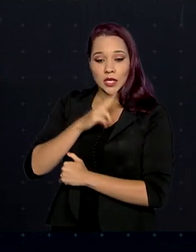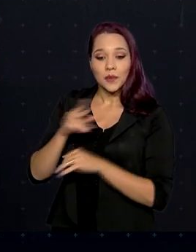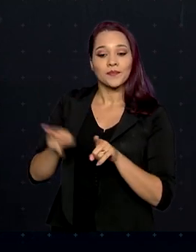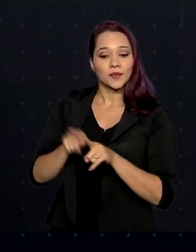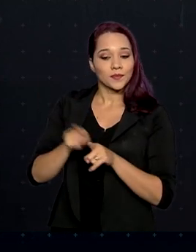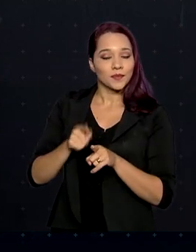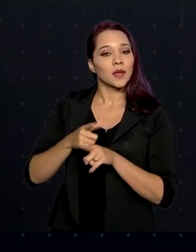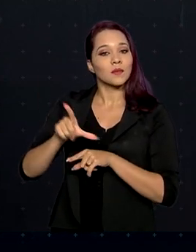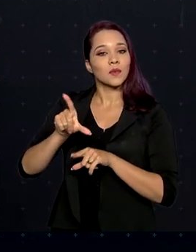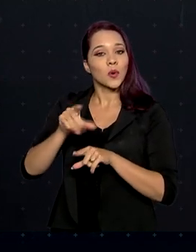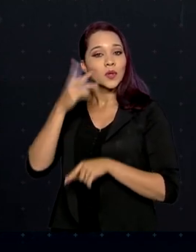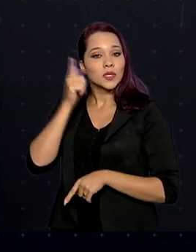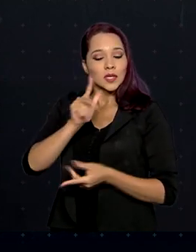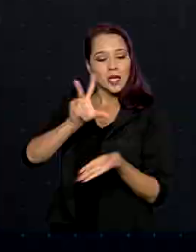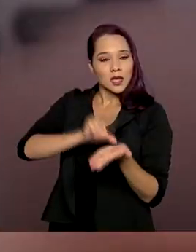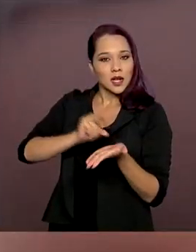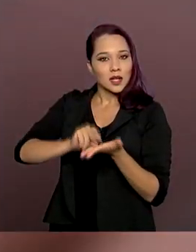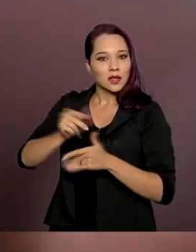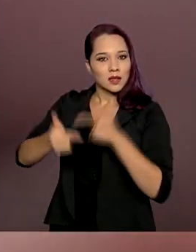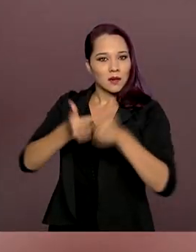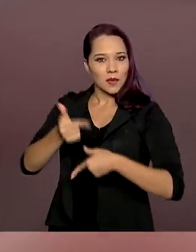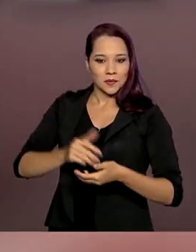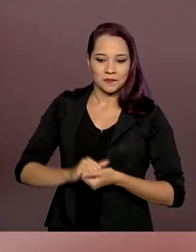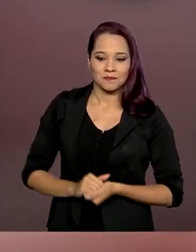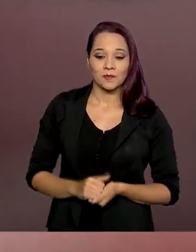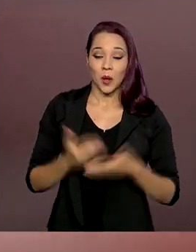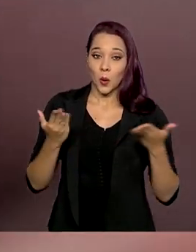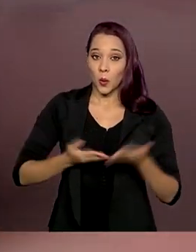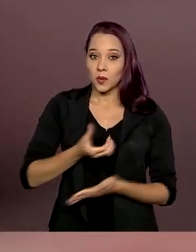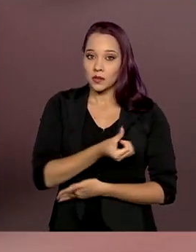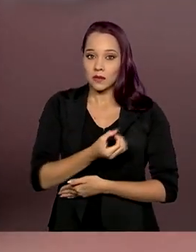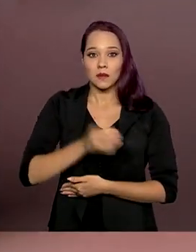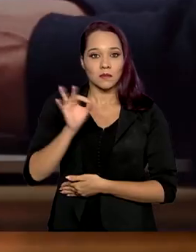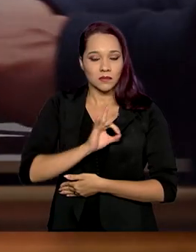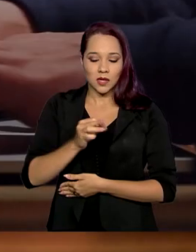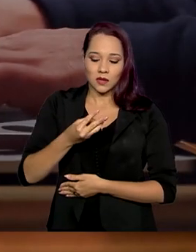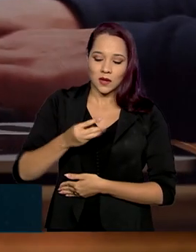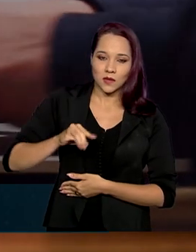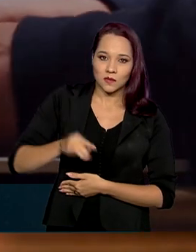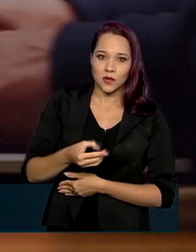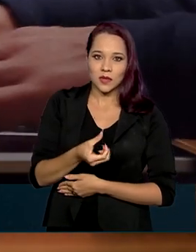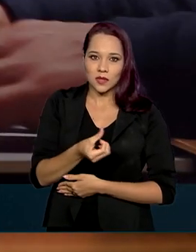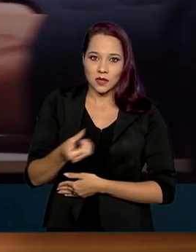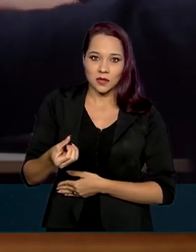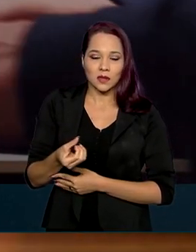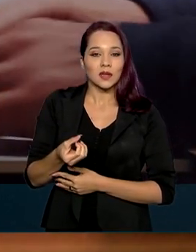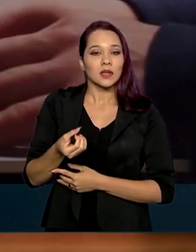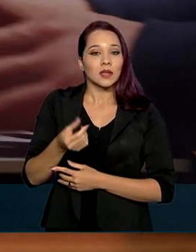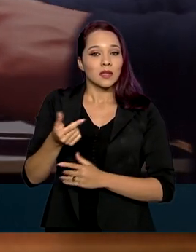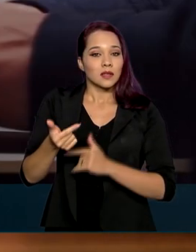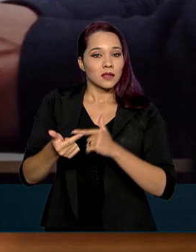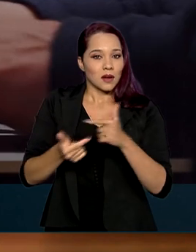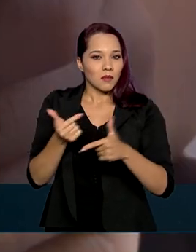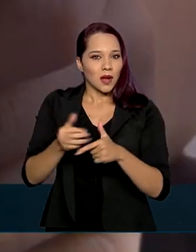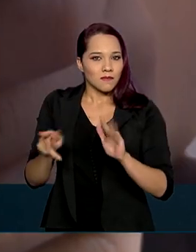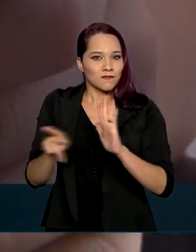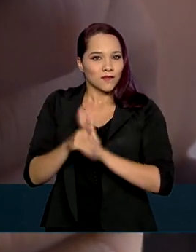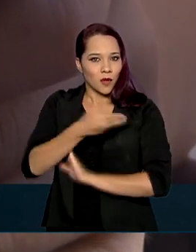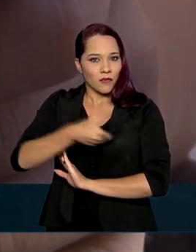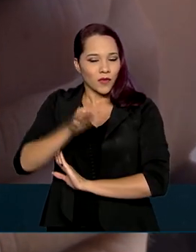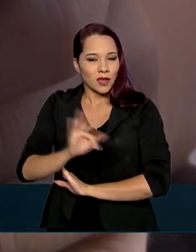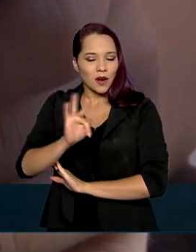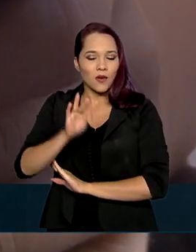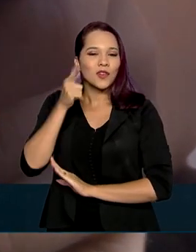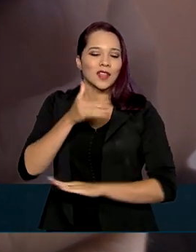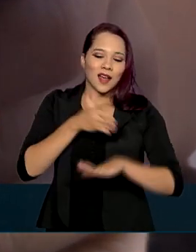e a obtenção da carteira de trabalho. Hoje, 60% dos 3.700 serviços oferecidos pelo governo federal são